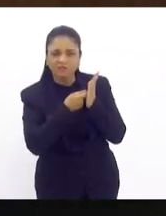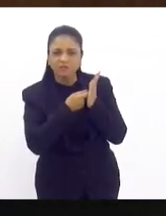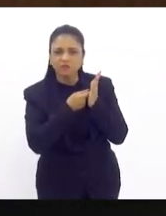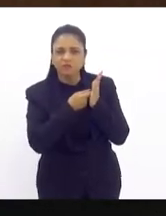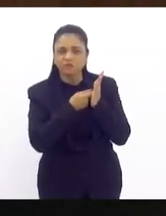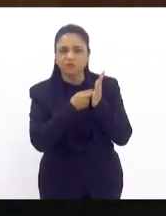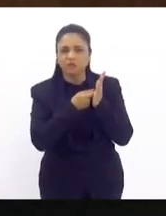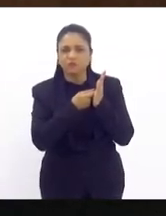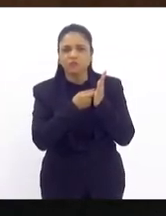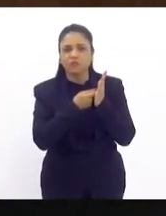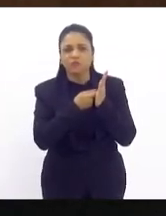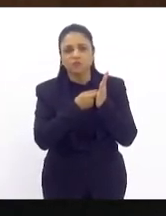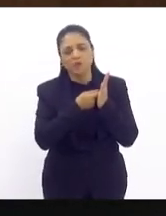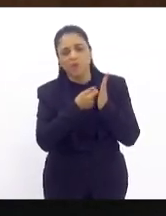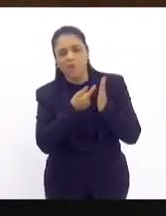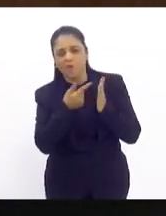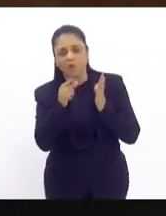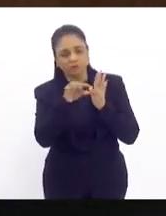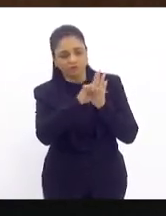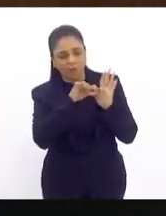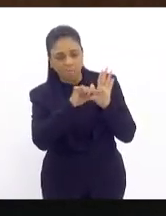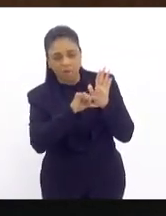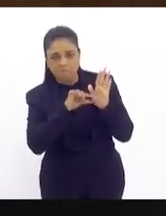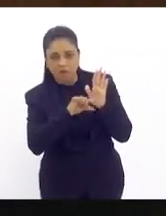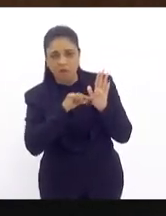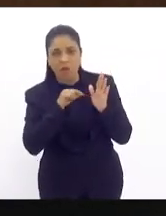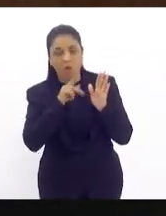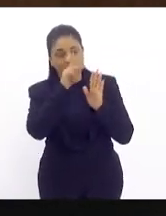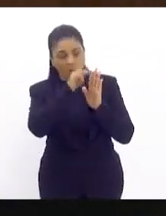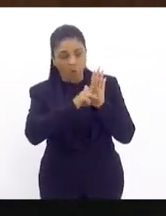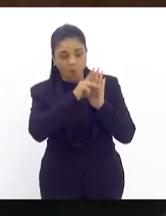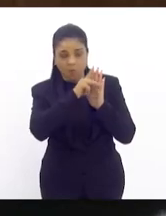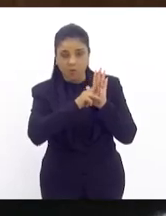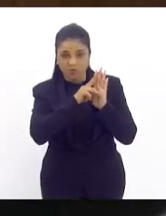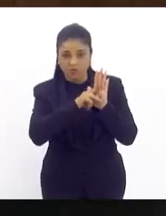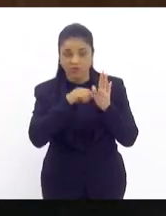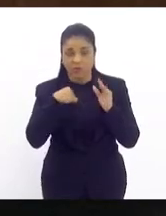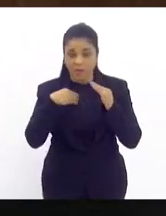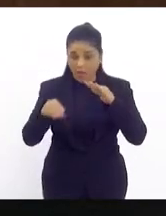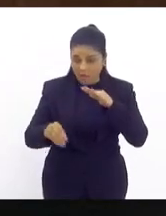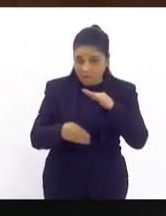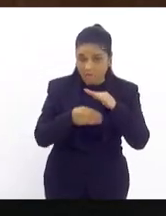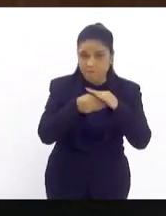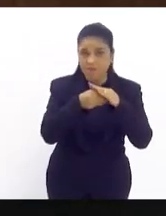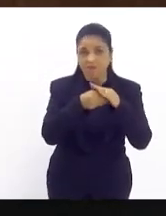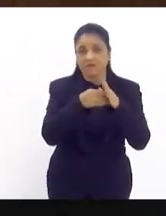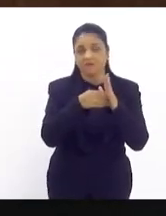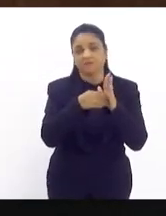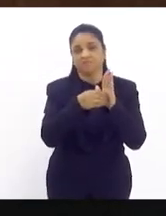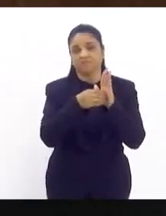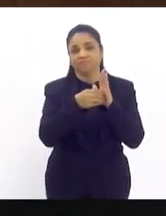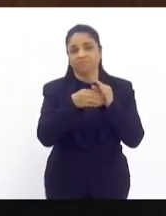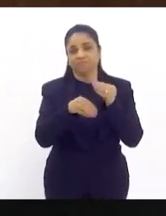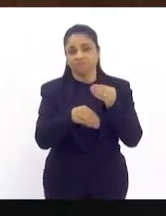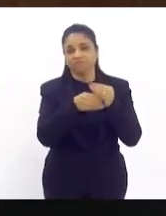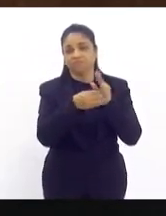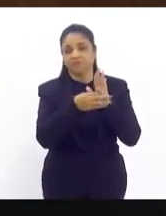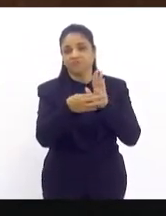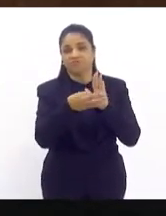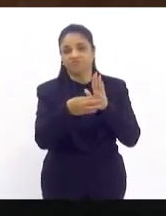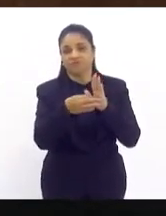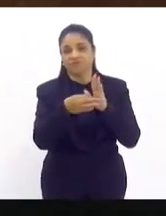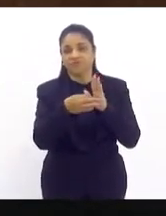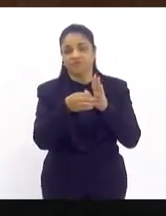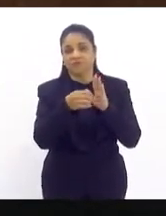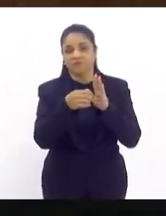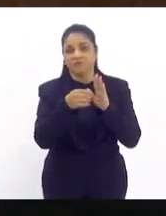consideração outras variáveis porque o projeto em si em bloco e a nossa emenda ela visa restringir para aqueles que